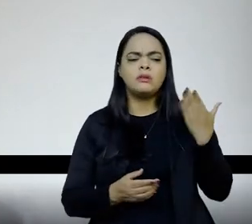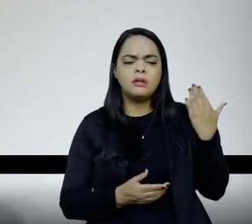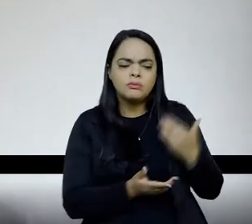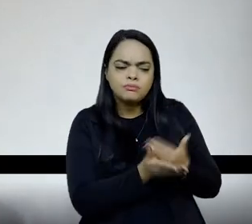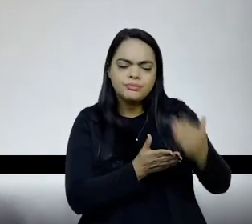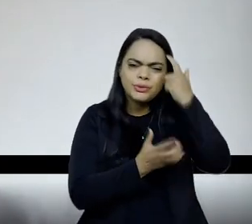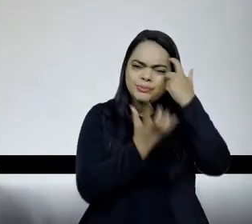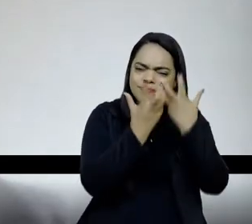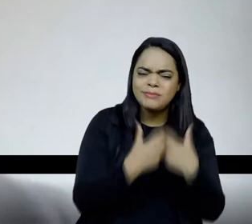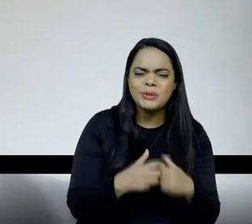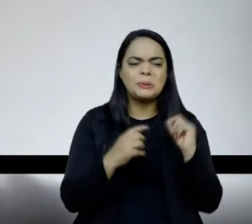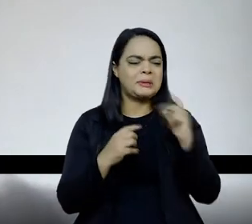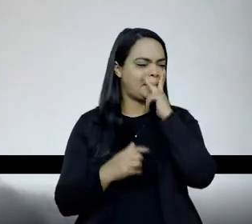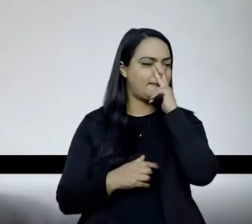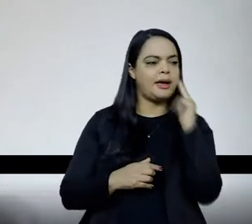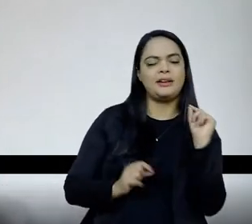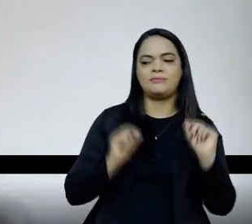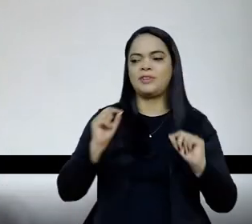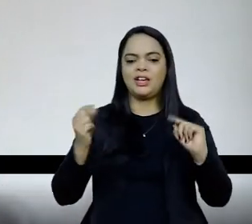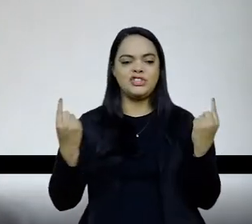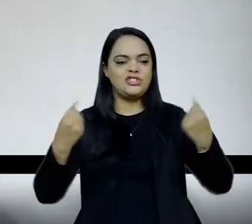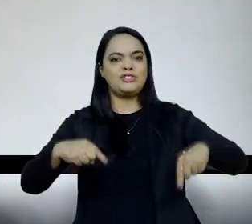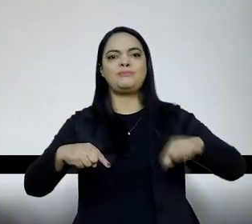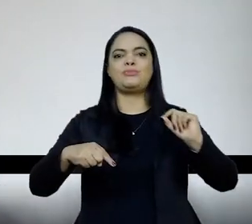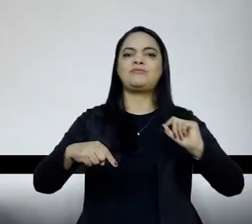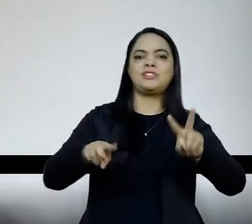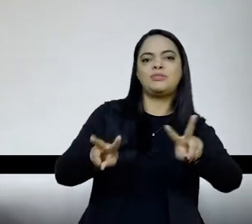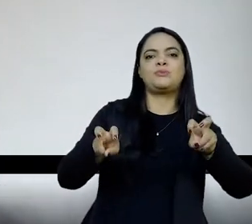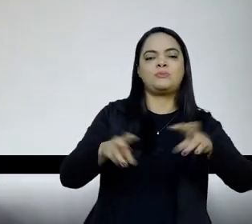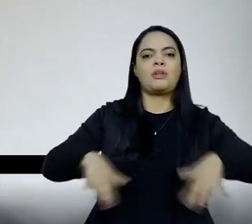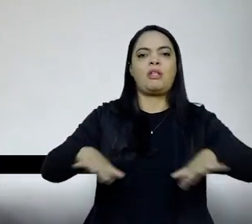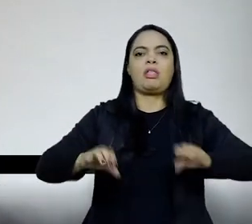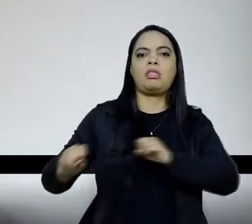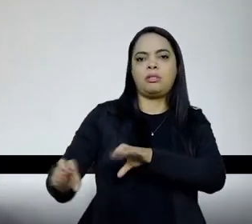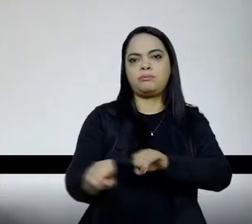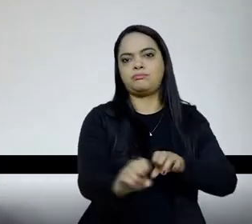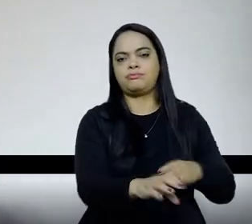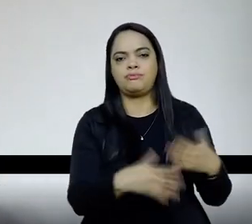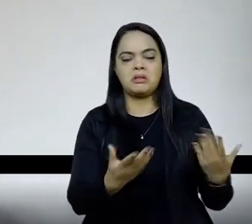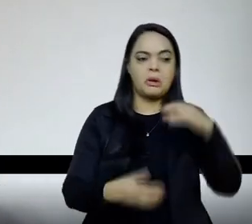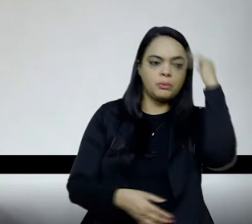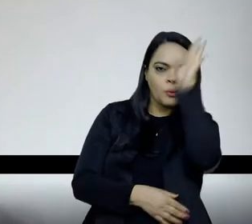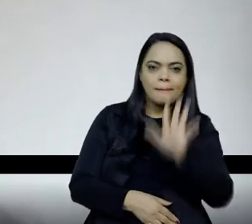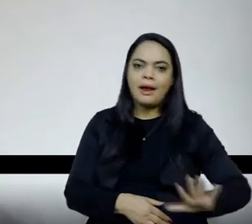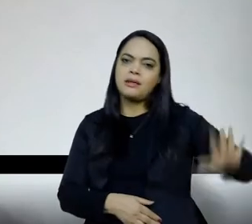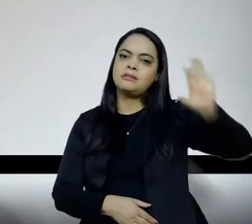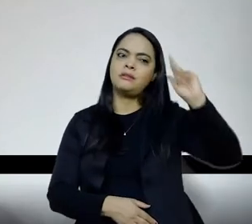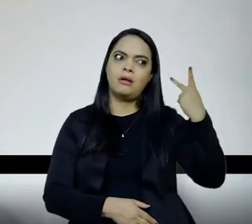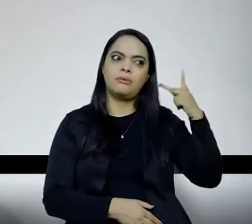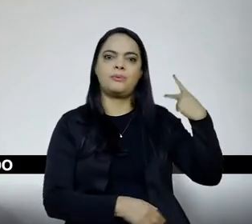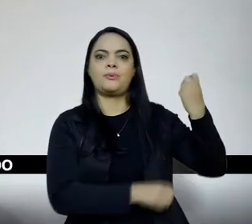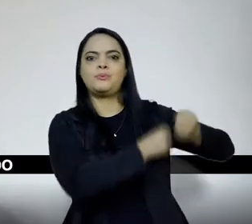justamente a disputa pelo sentido da educação, pelos sentidos do próprio Brasil, da nossa história,